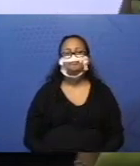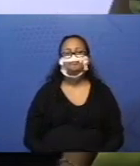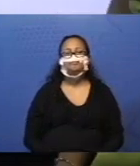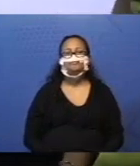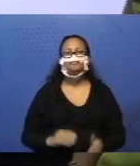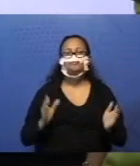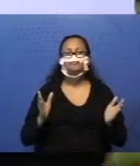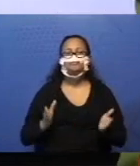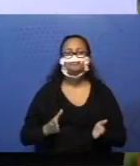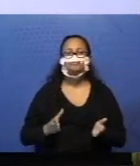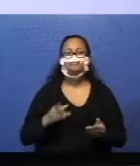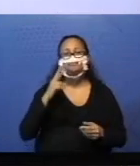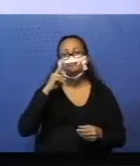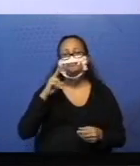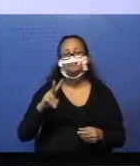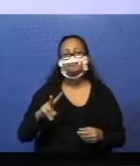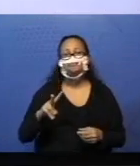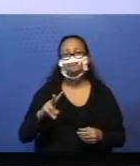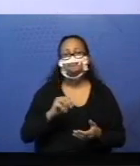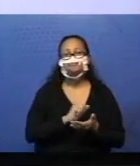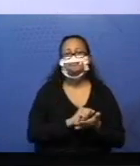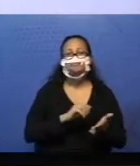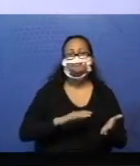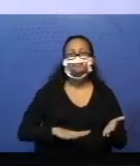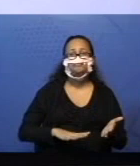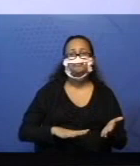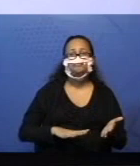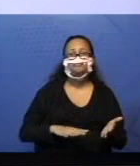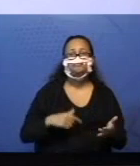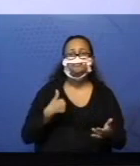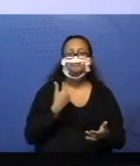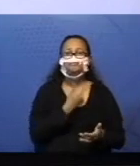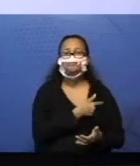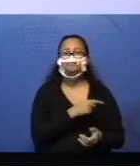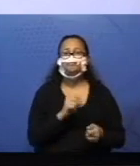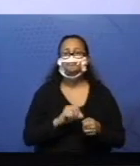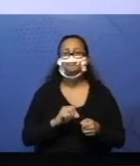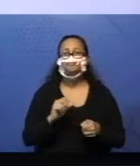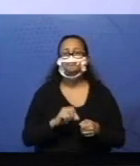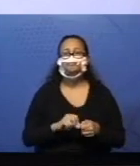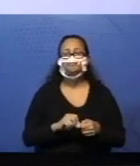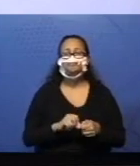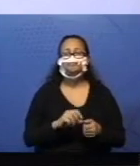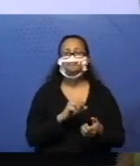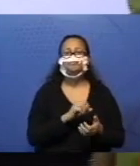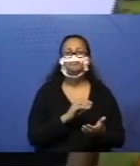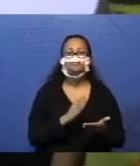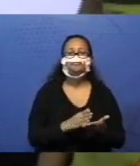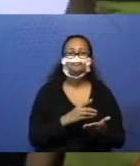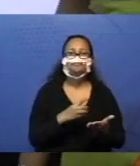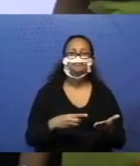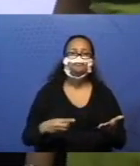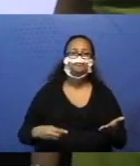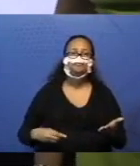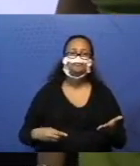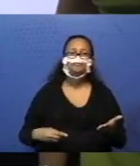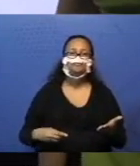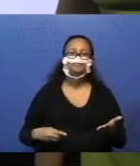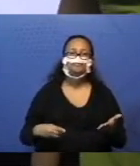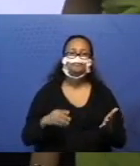Agora, olha só a atividade que nós temos que fazer. A apostila deixou